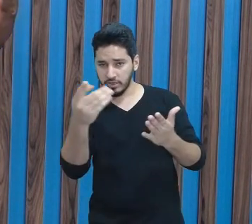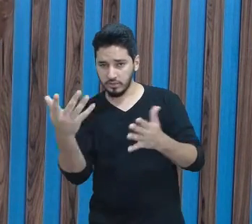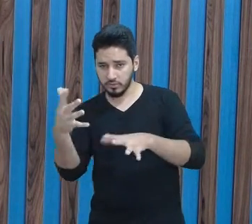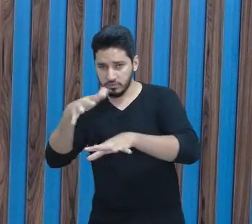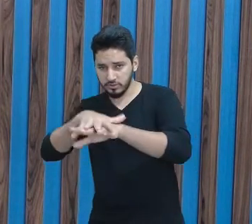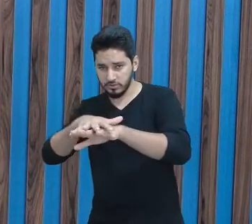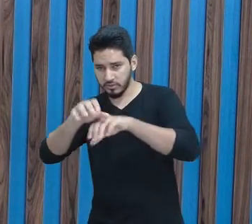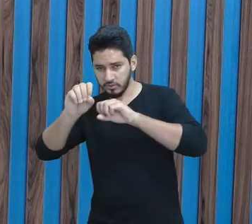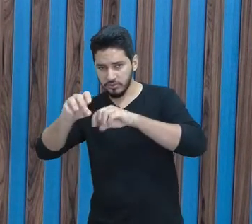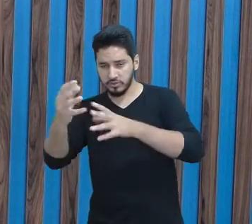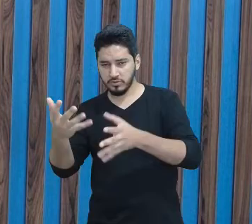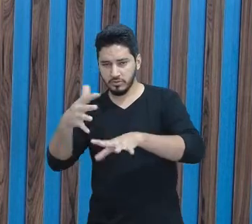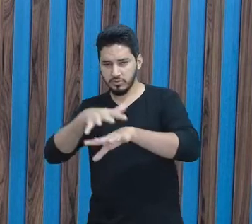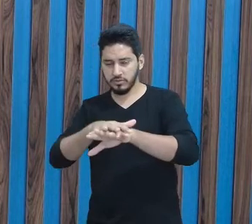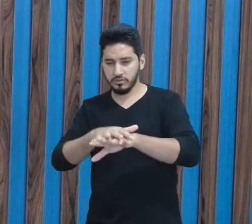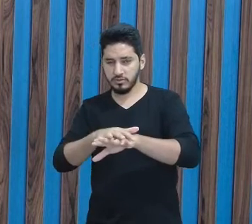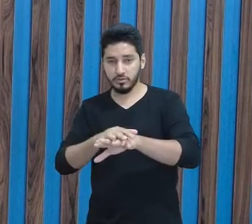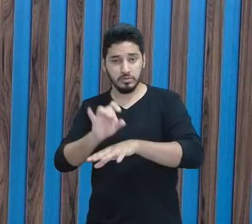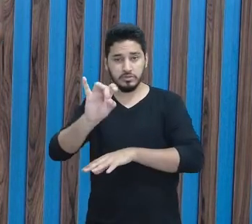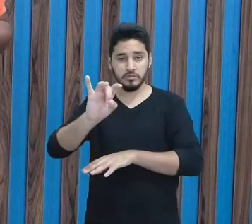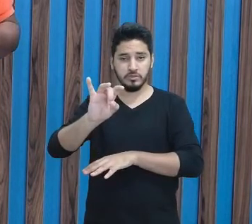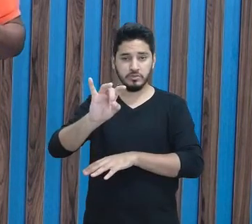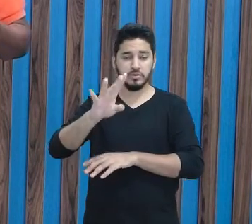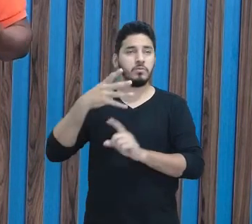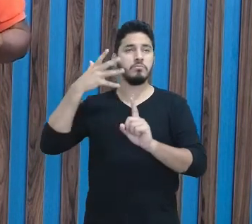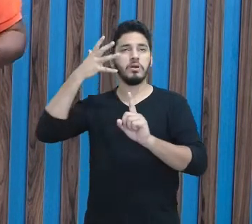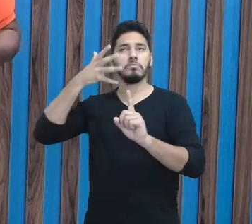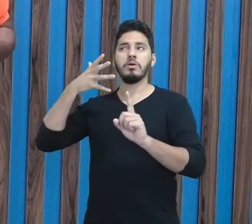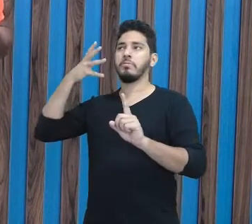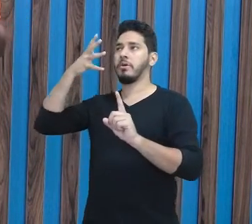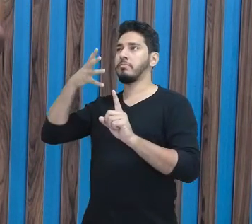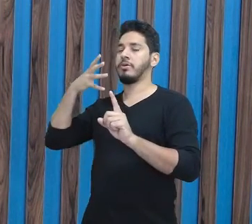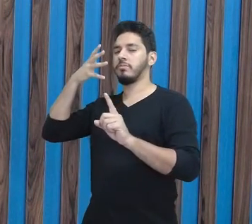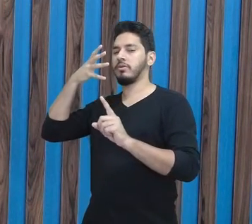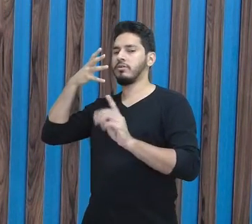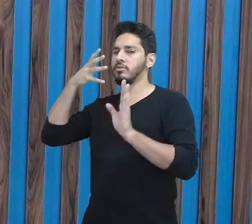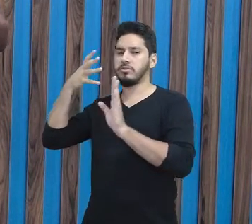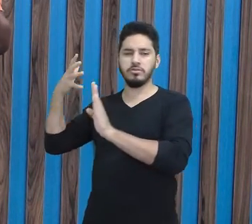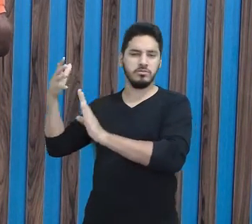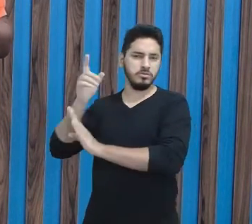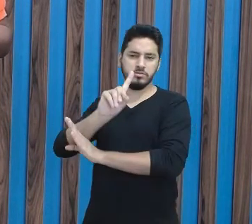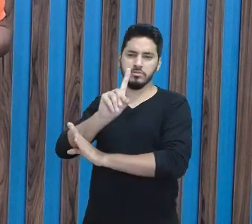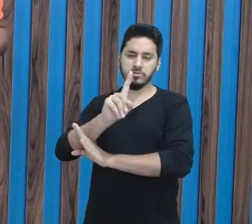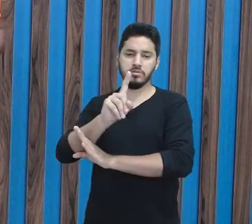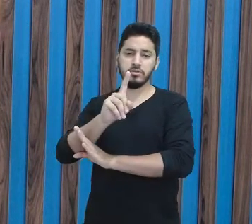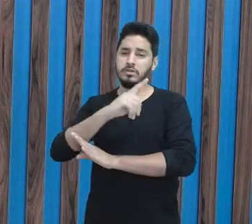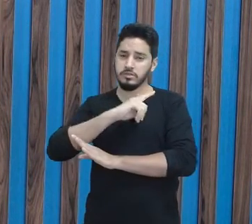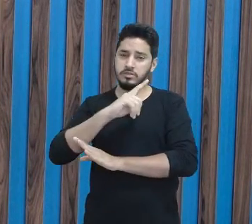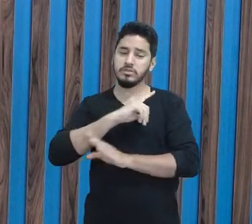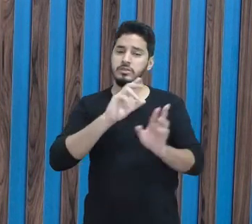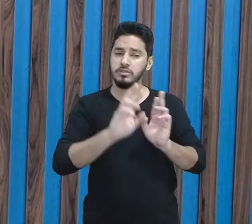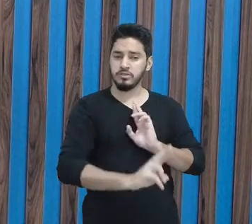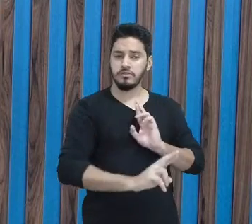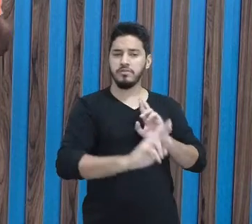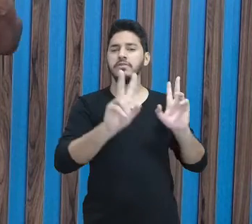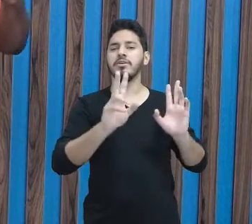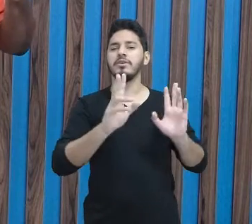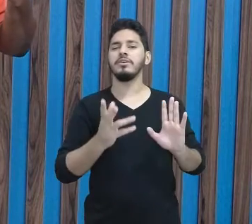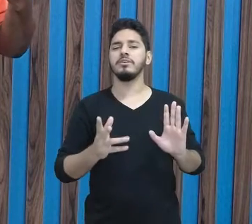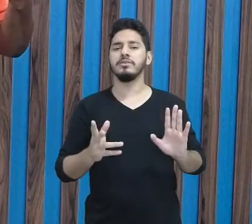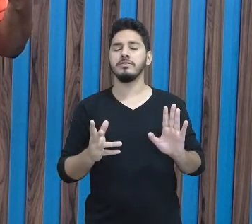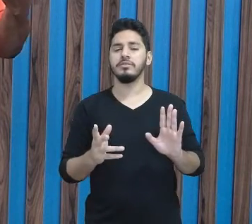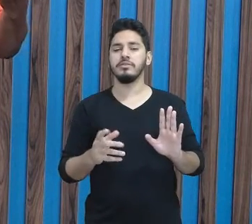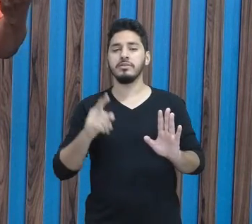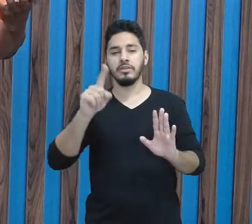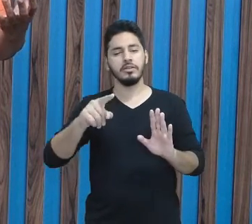educação inclusiva, não é só um discurso, que ela realmente tem feito a diferença através dessa